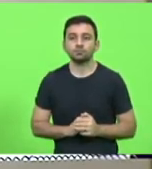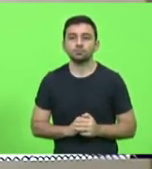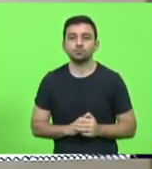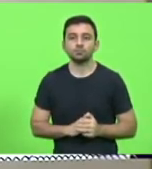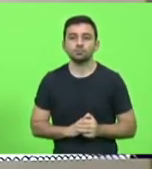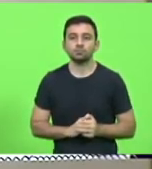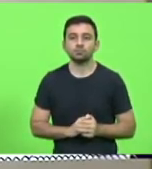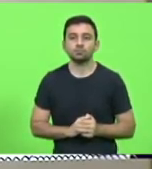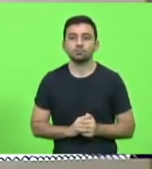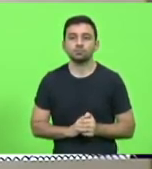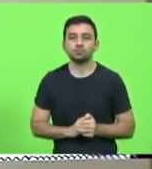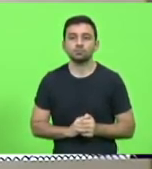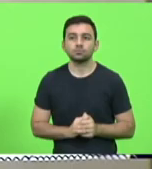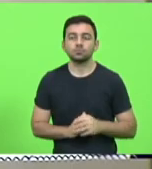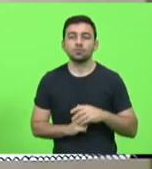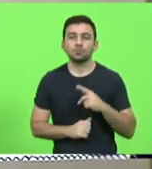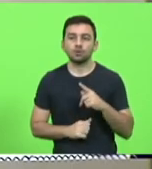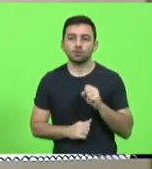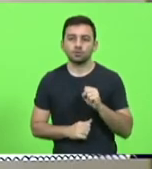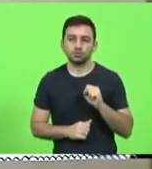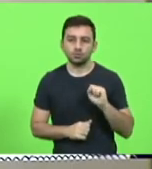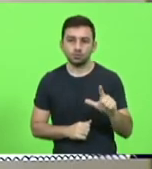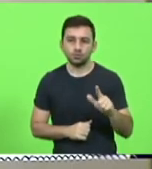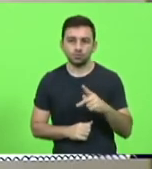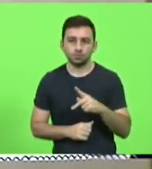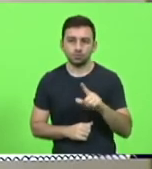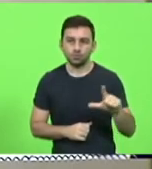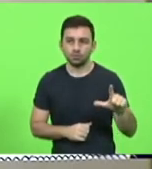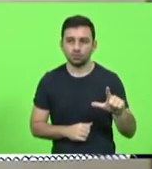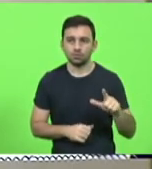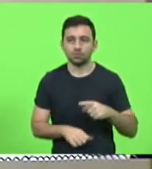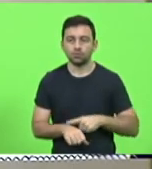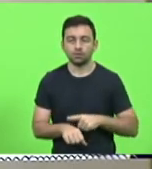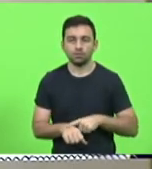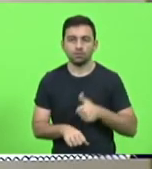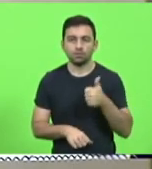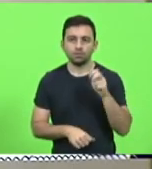Bloco PSL-PL, por quinze minutos.